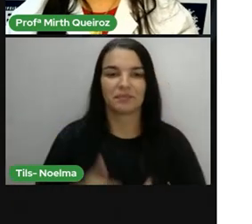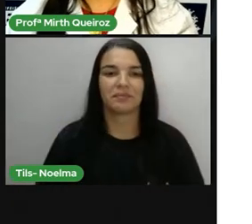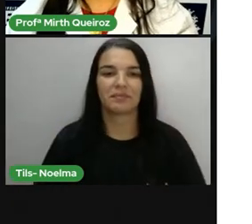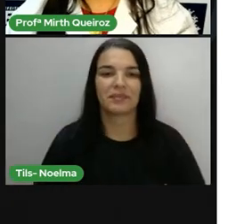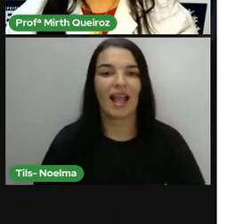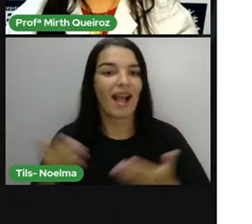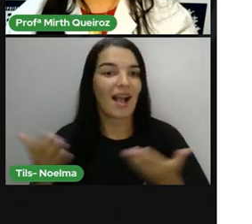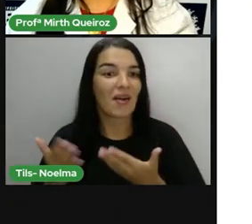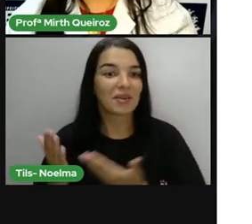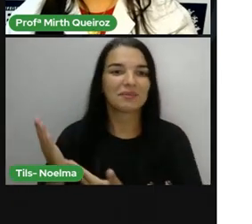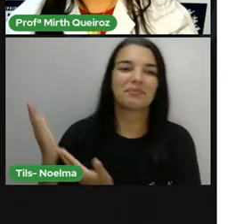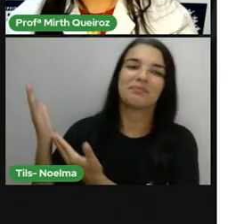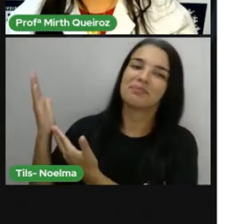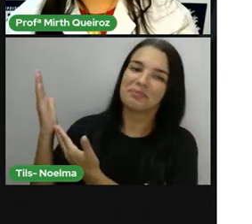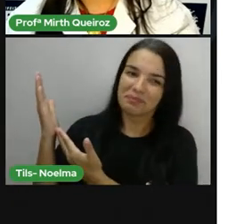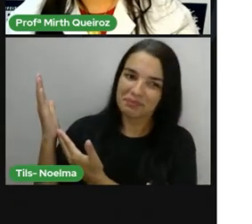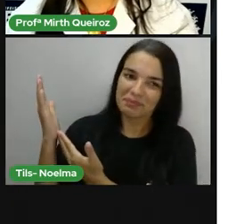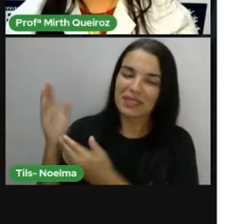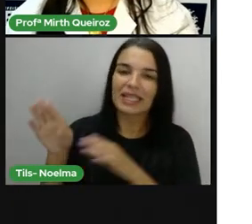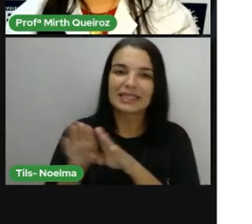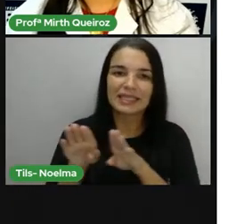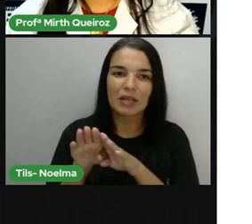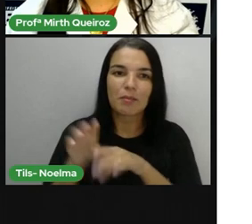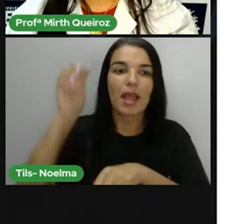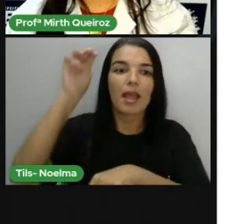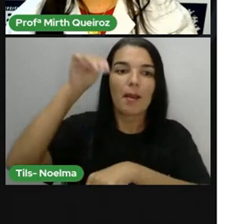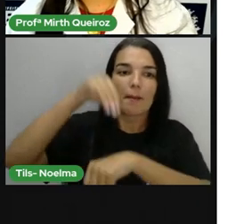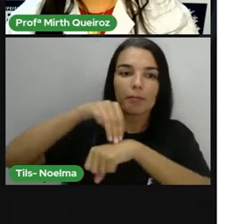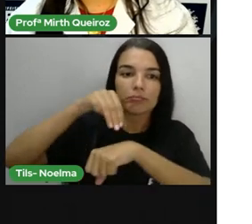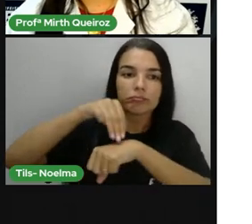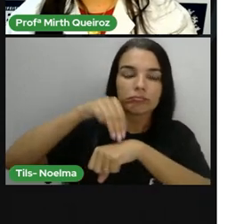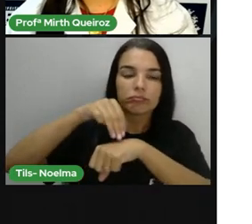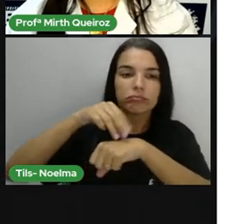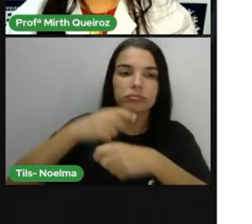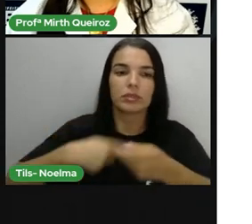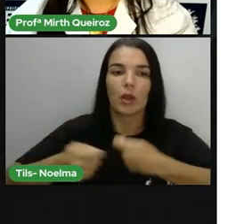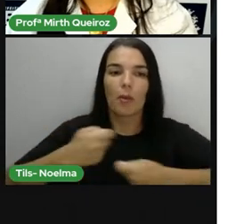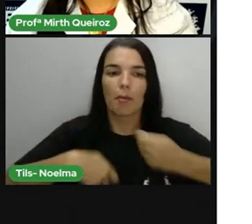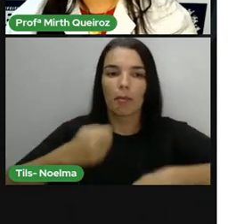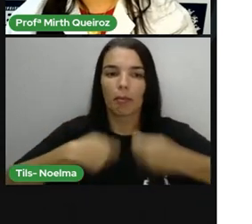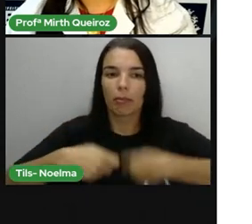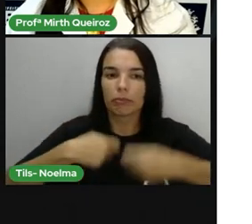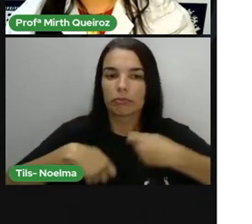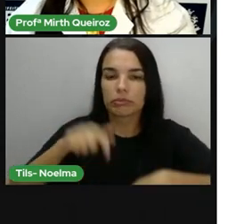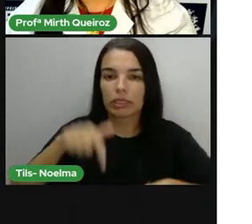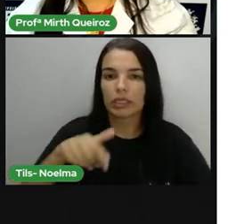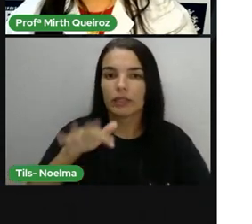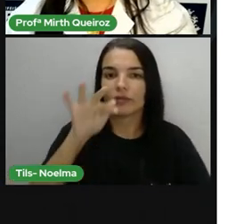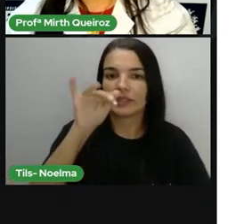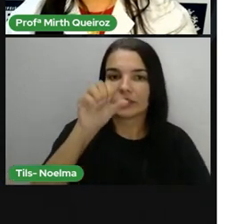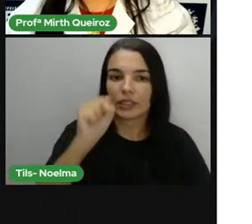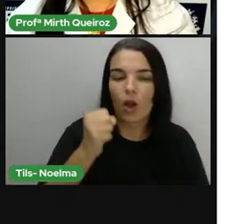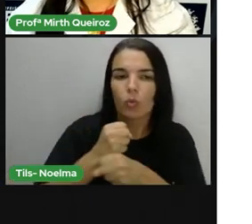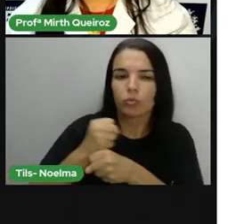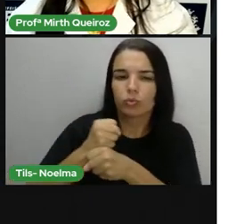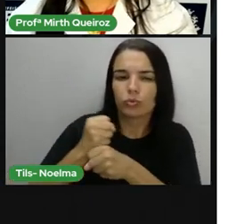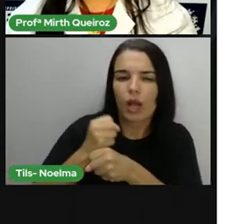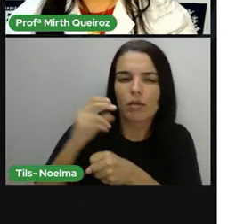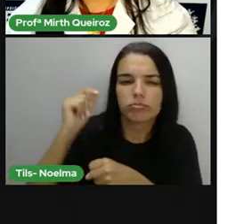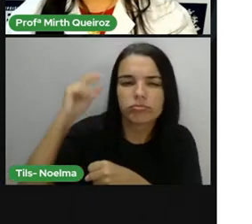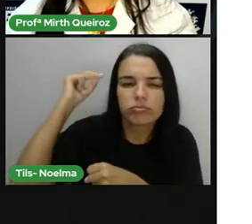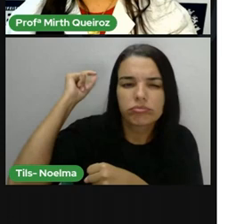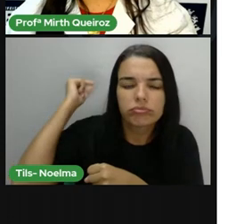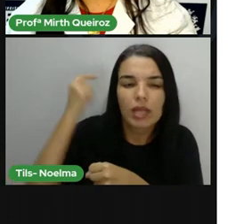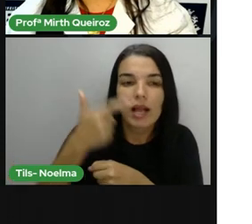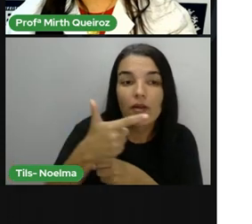Tem o prédio do mercado municipal, que também foi tombado aí como patrimônio material de Feira de Santana, construído no início do